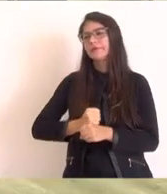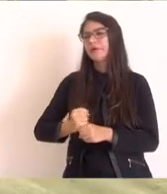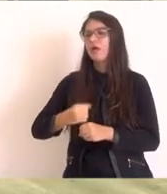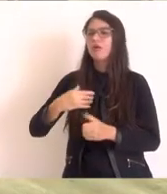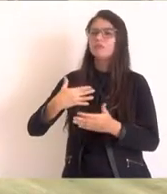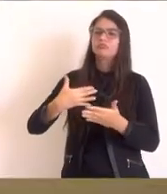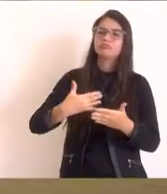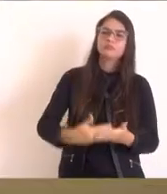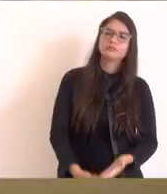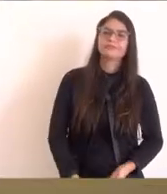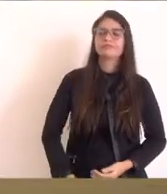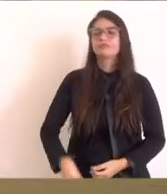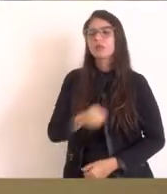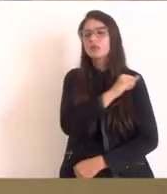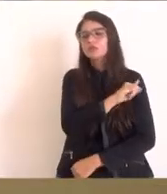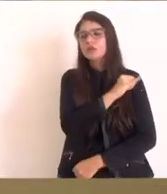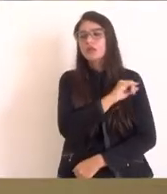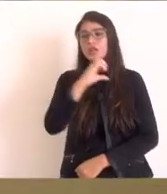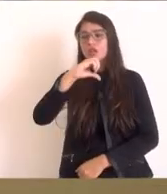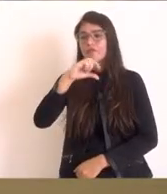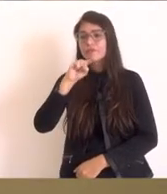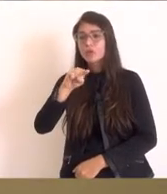,8 bilhões de reais.